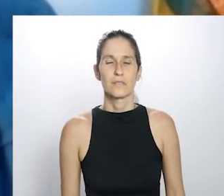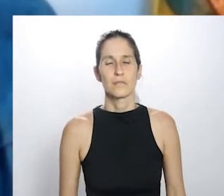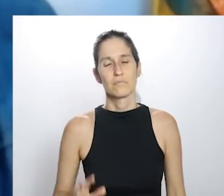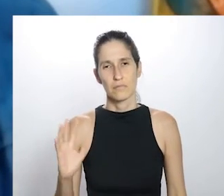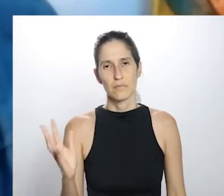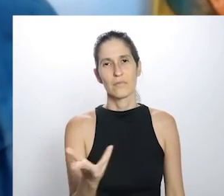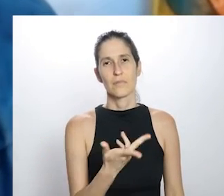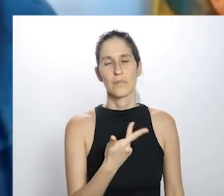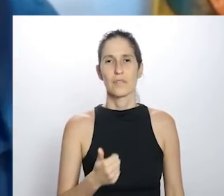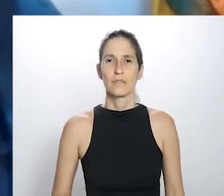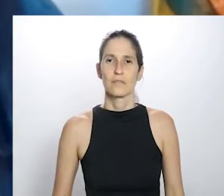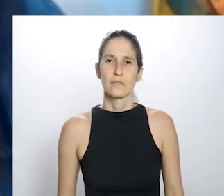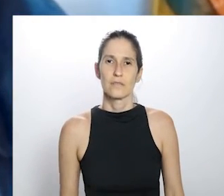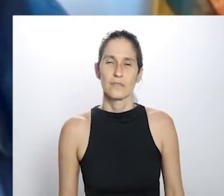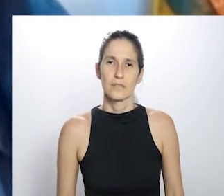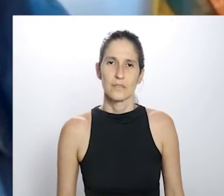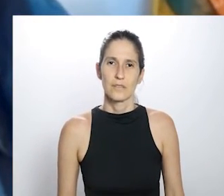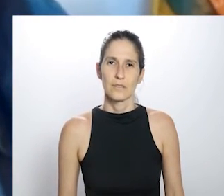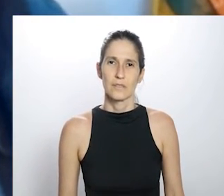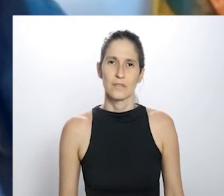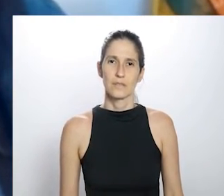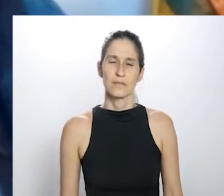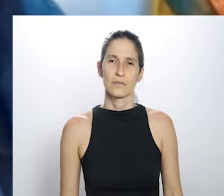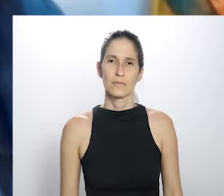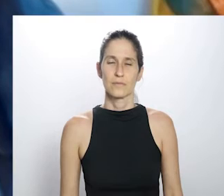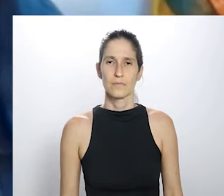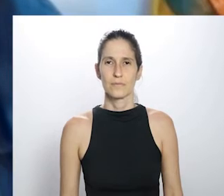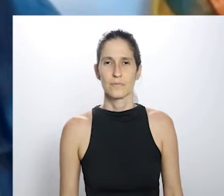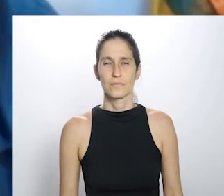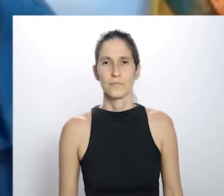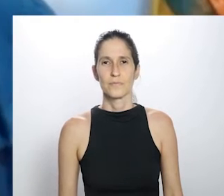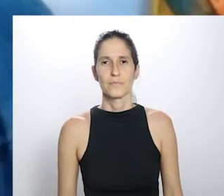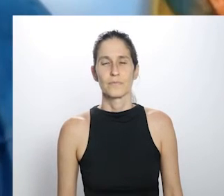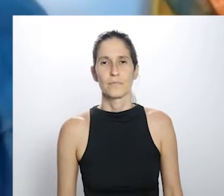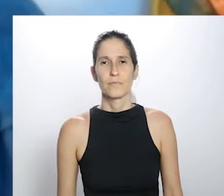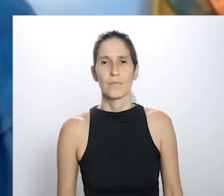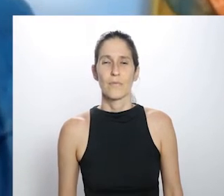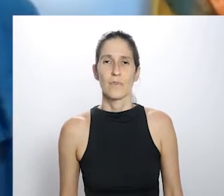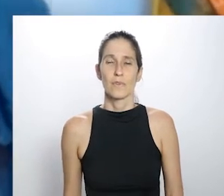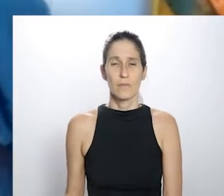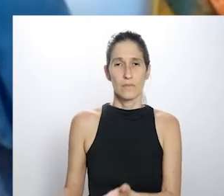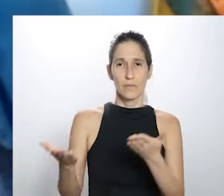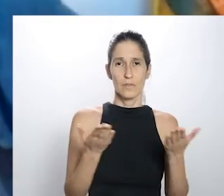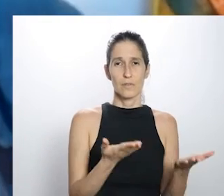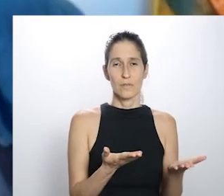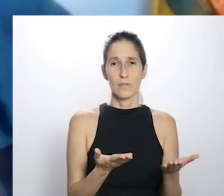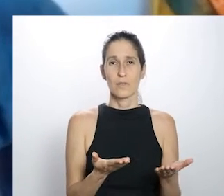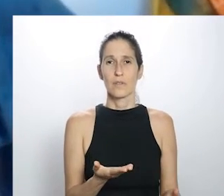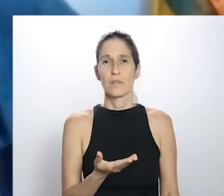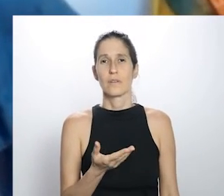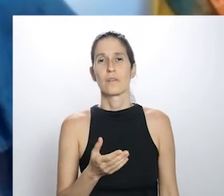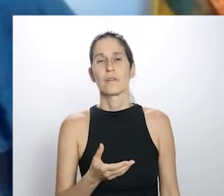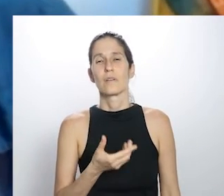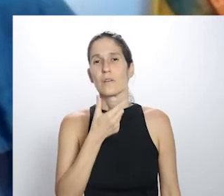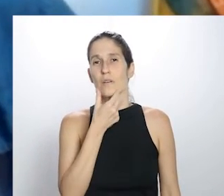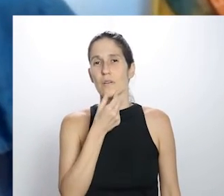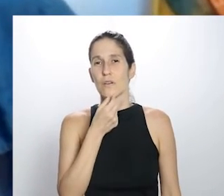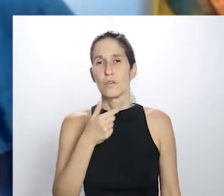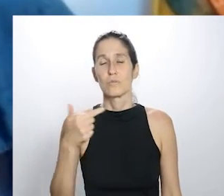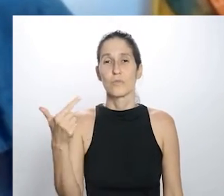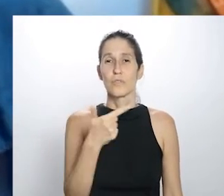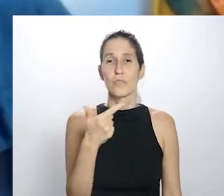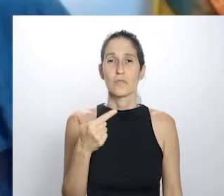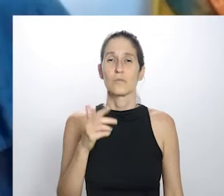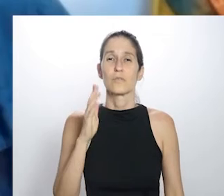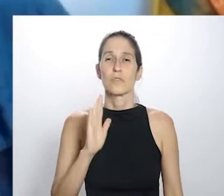comendo de coco. Maravilha. Fernando Barba também com a gente aqui. Salve a todos. Bom, eu vou chamar ele,